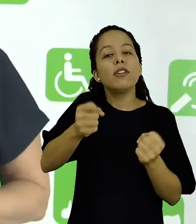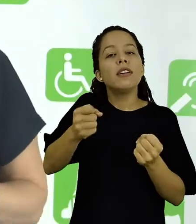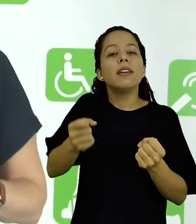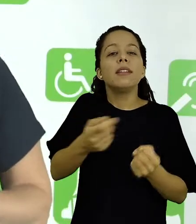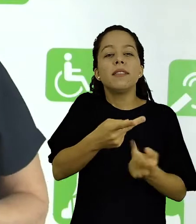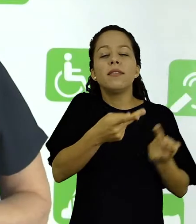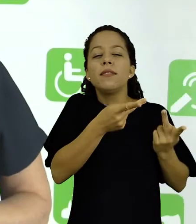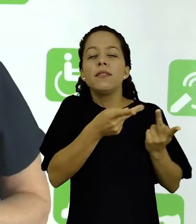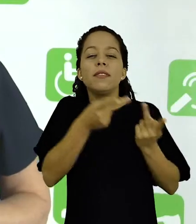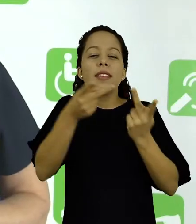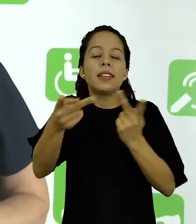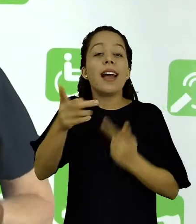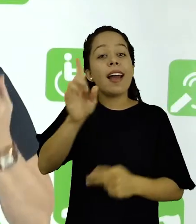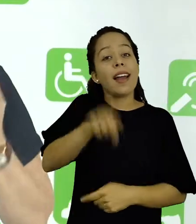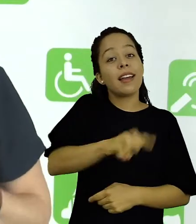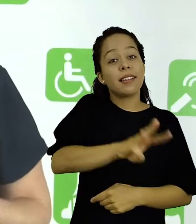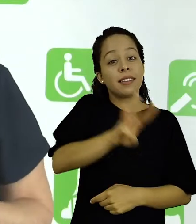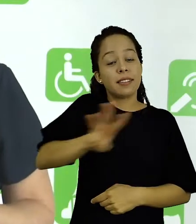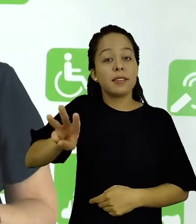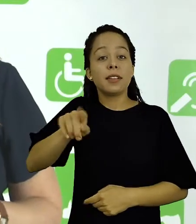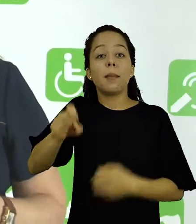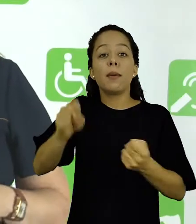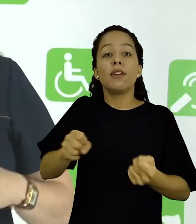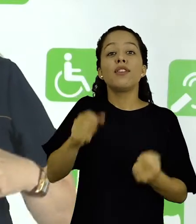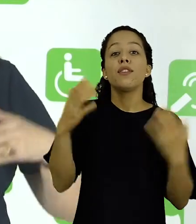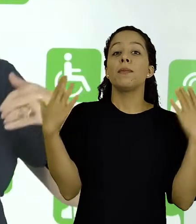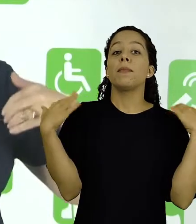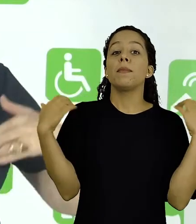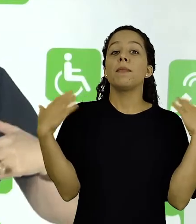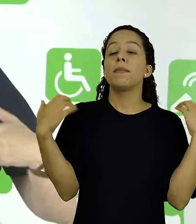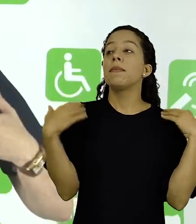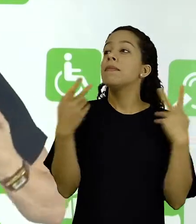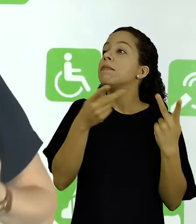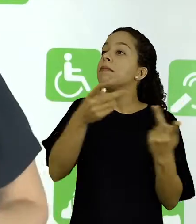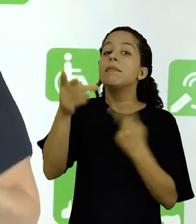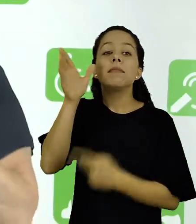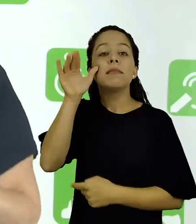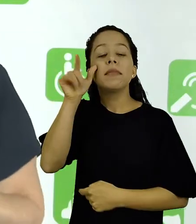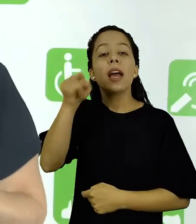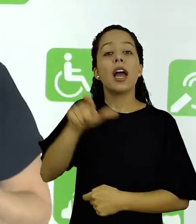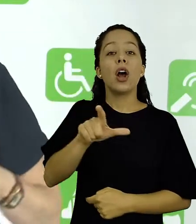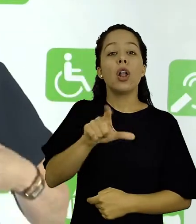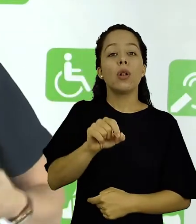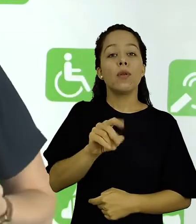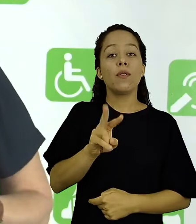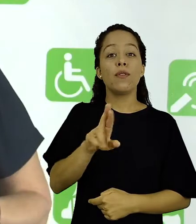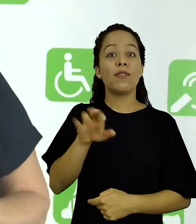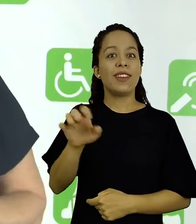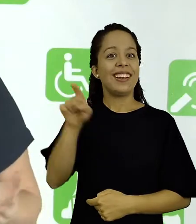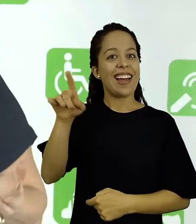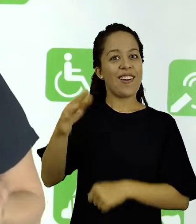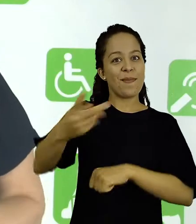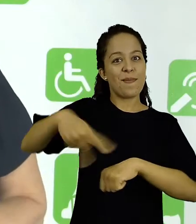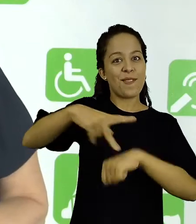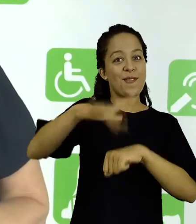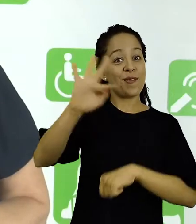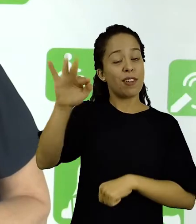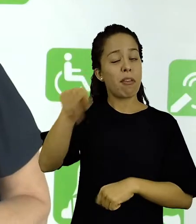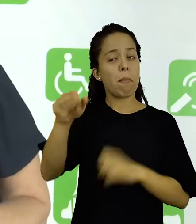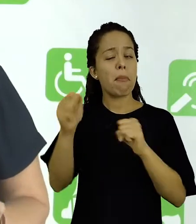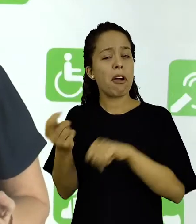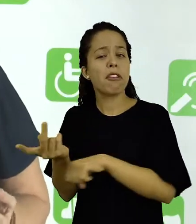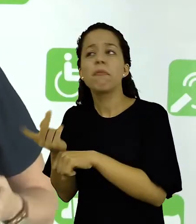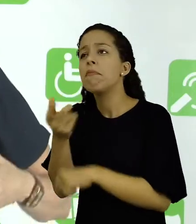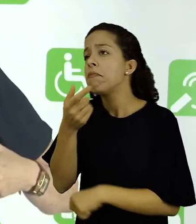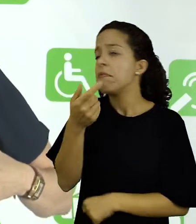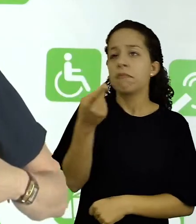arte que você escolher. Um desses links é uma visita, um passeio virtual pelo Museu do Louvre. Olha só que espetáculo!